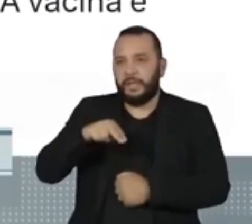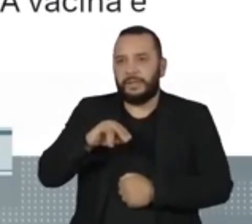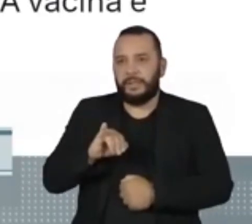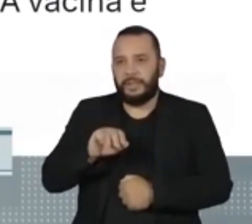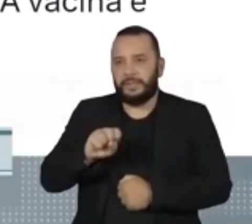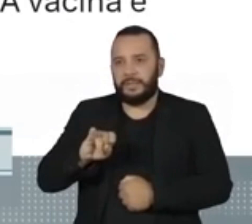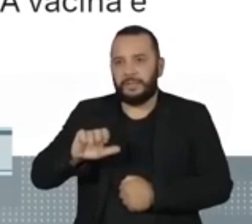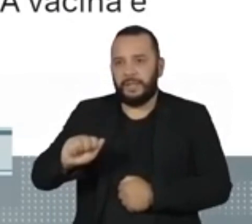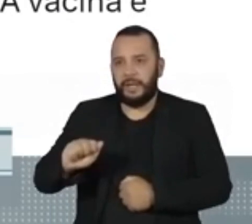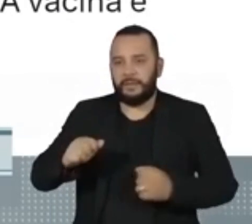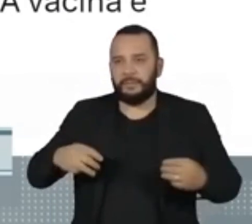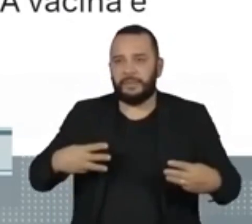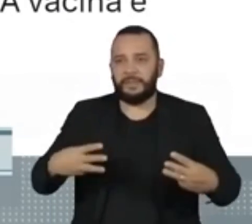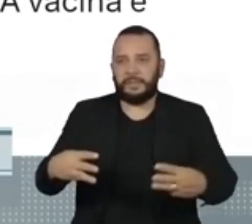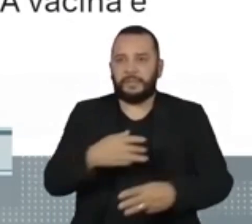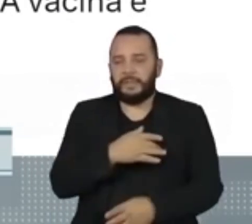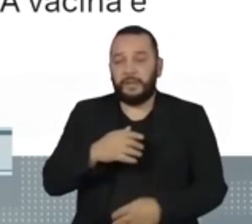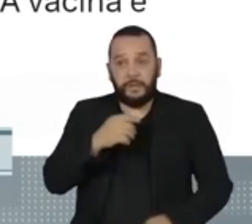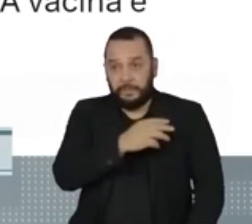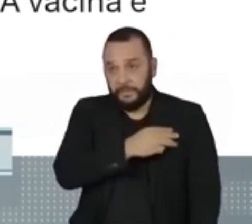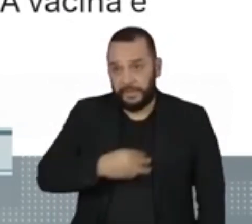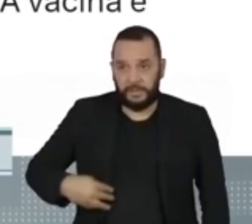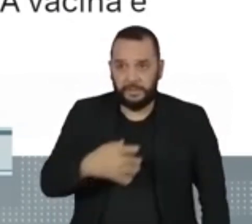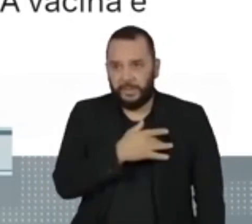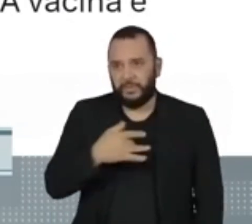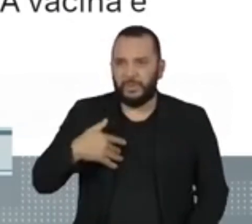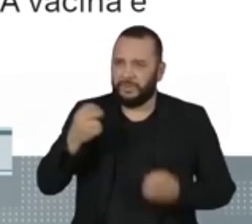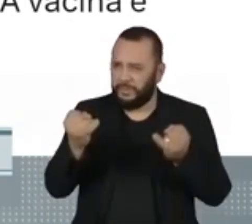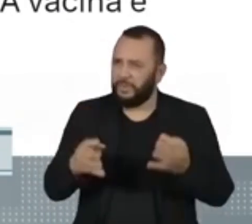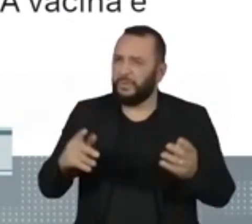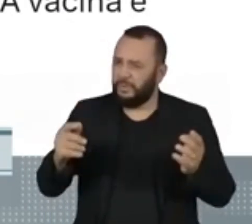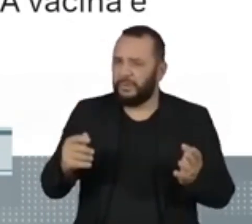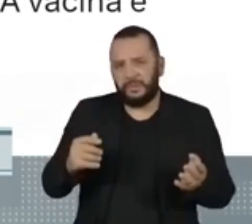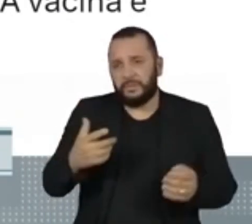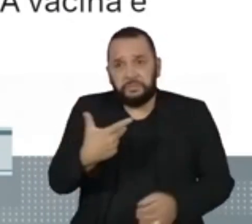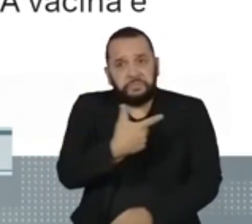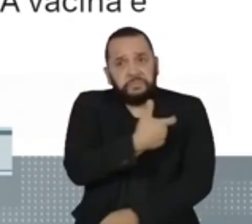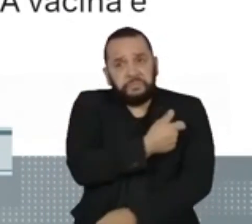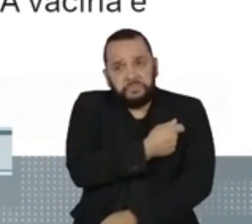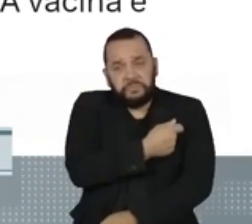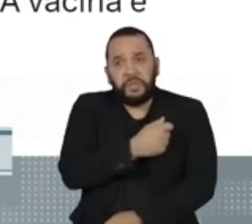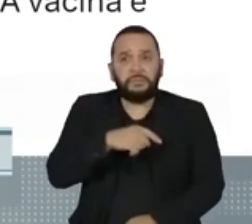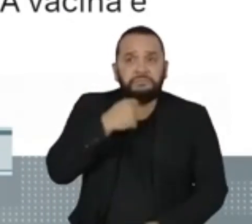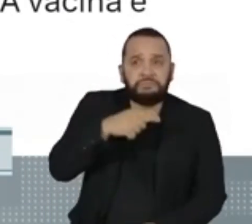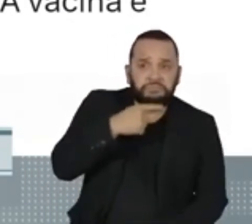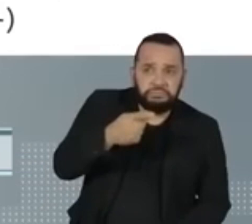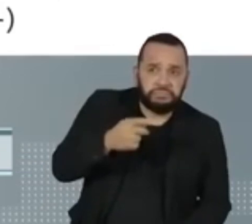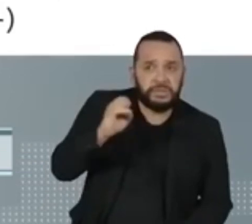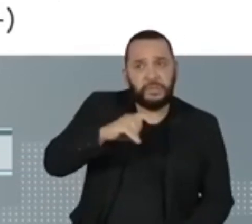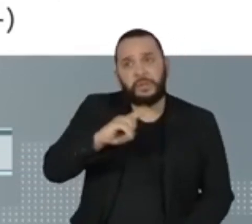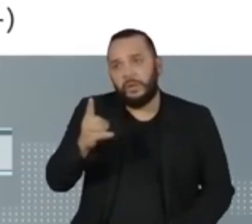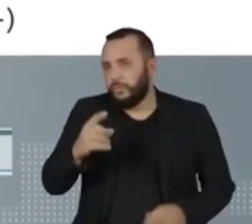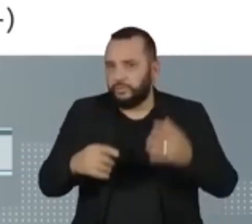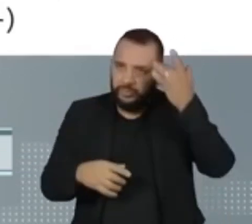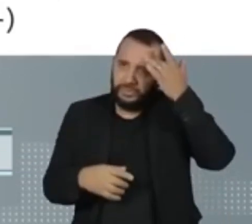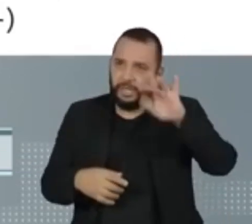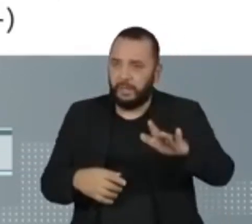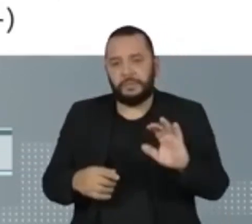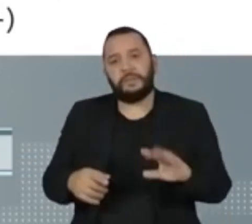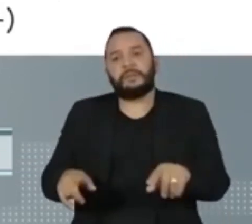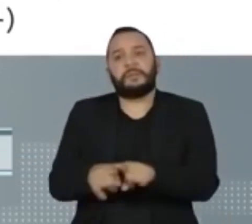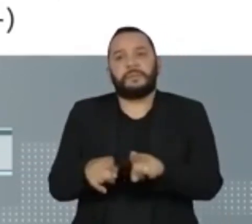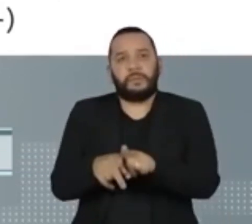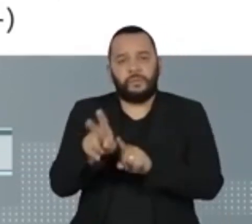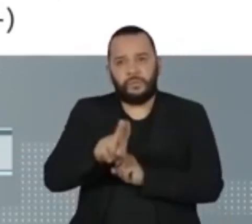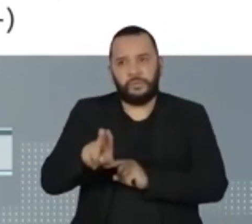afirmou que ainda não há evidências de que ambas escapem da imunização ou impactem casos graves. Ela ainda disse que o uso